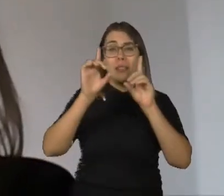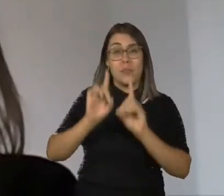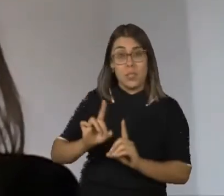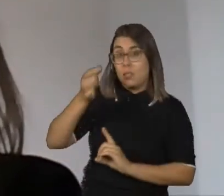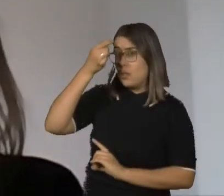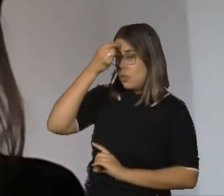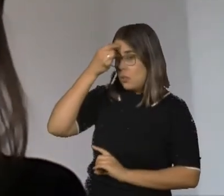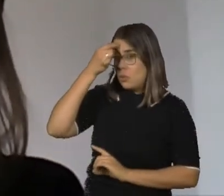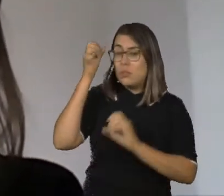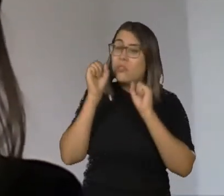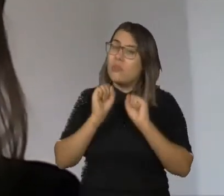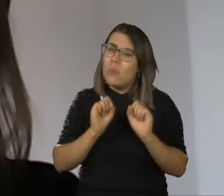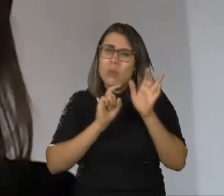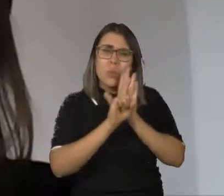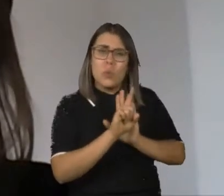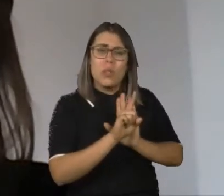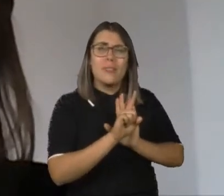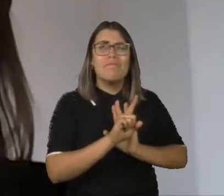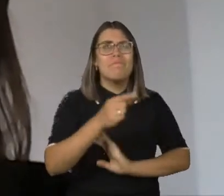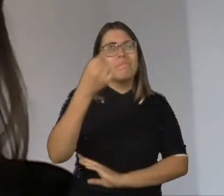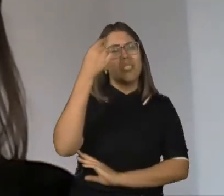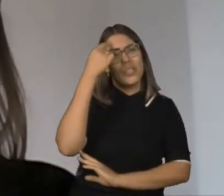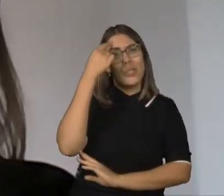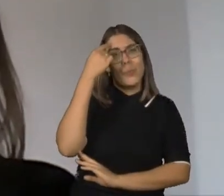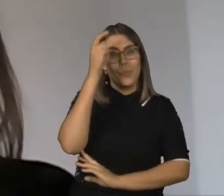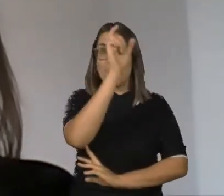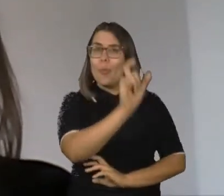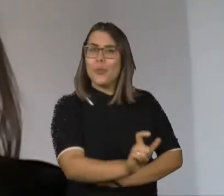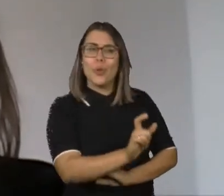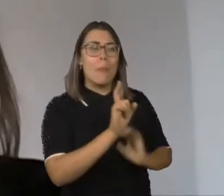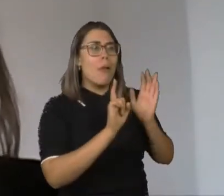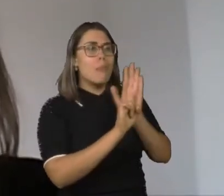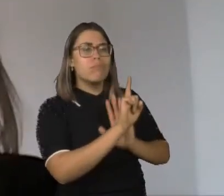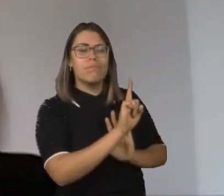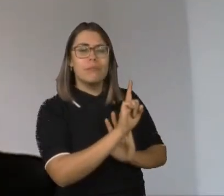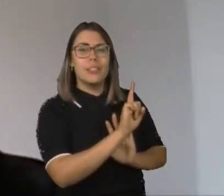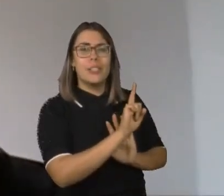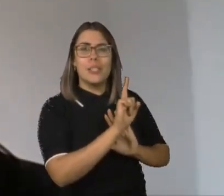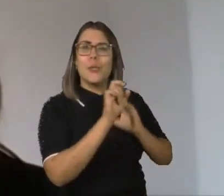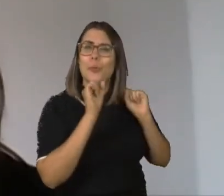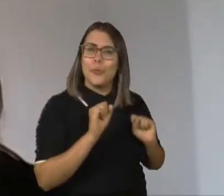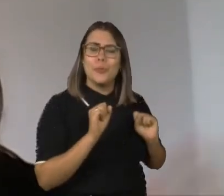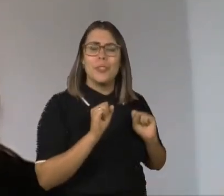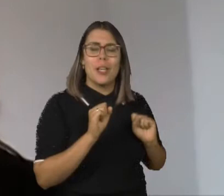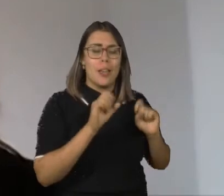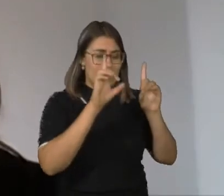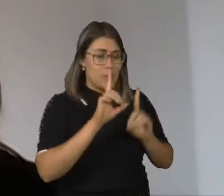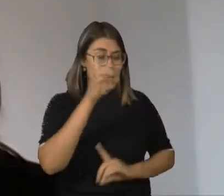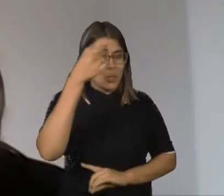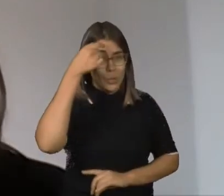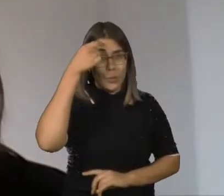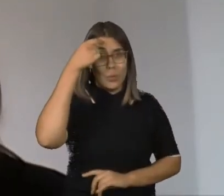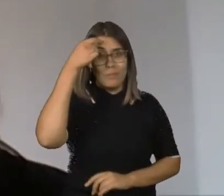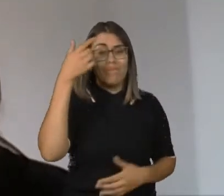E que a gente pudesse, nesse momento, nos imaginar perguntando para alguém que tivesse tanta certeza de que a deficiência intelectual é algo